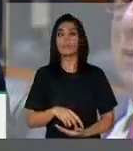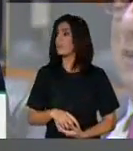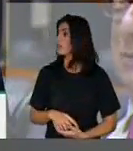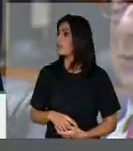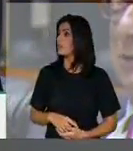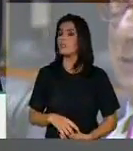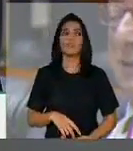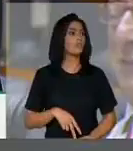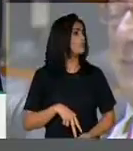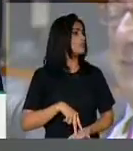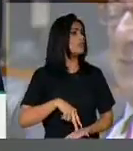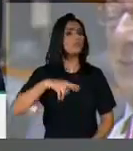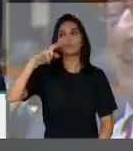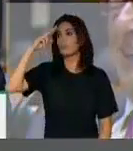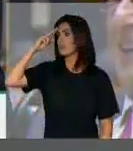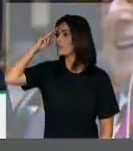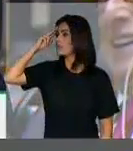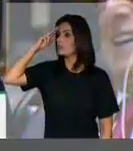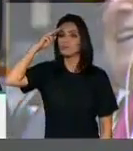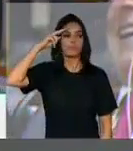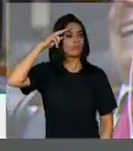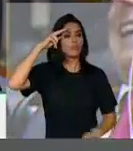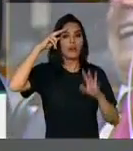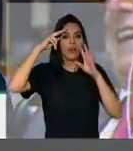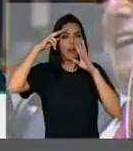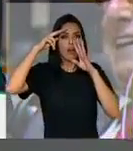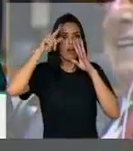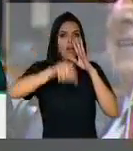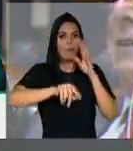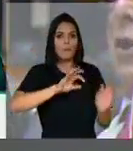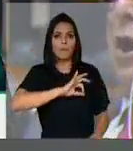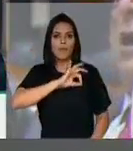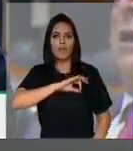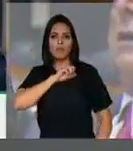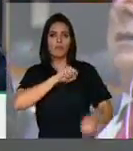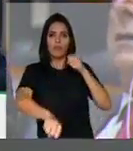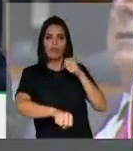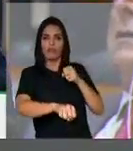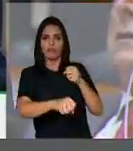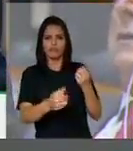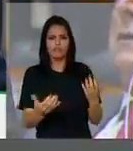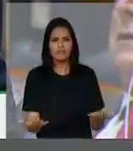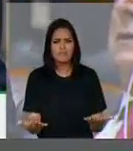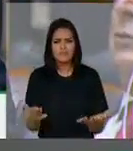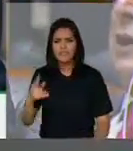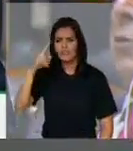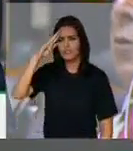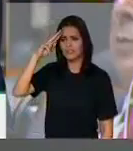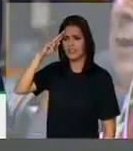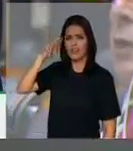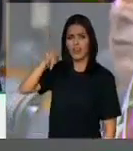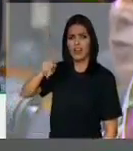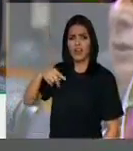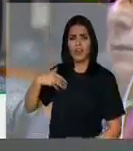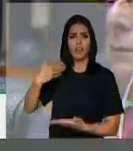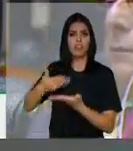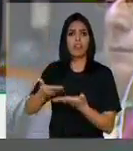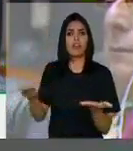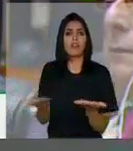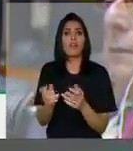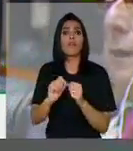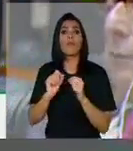policiais militares sendo assassinados e a força do Estado, até agora,